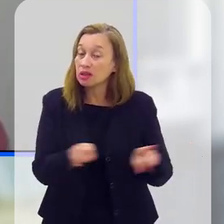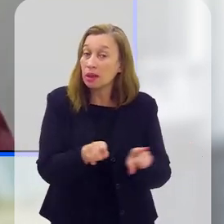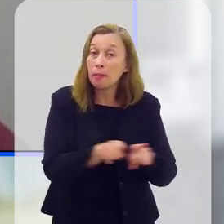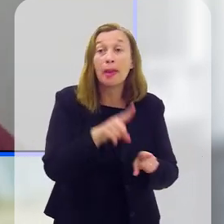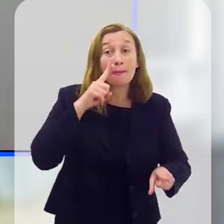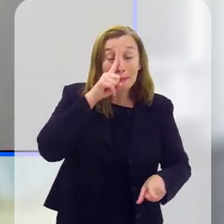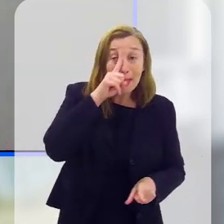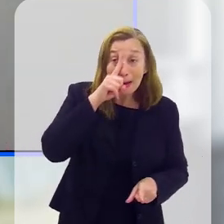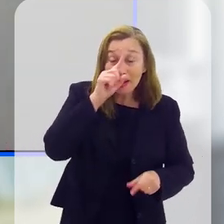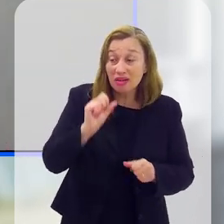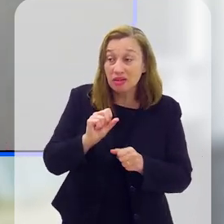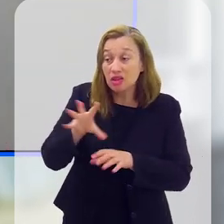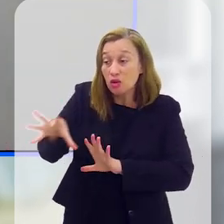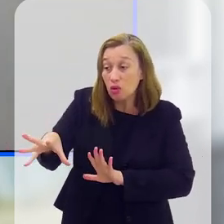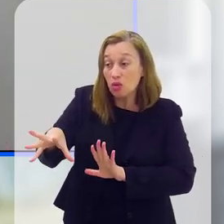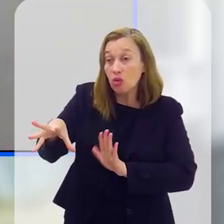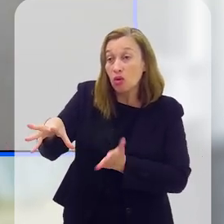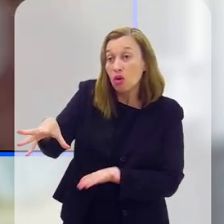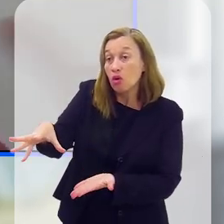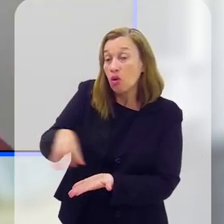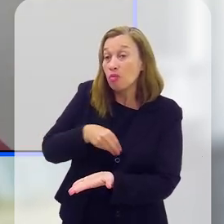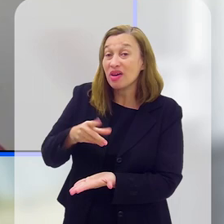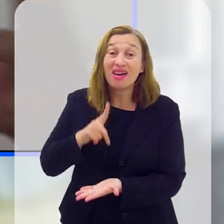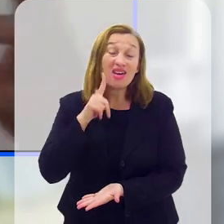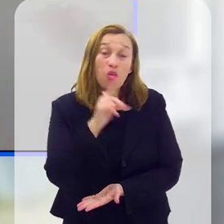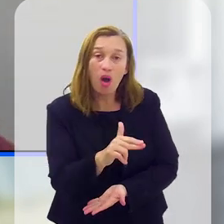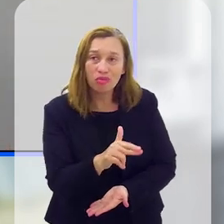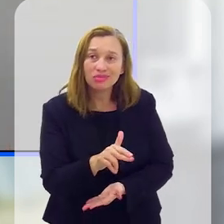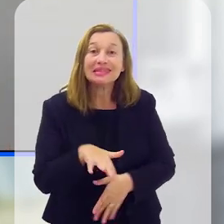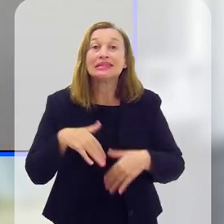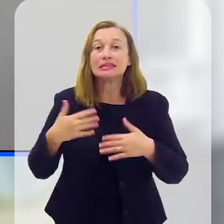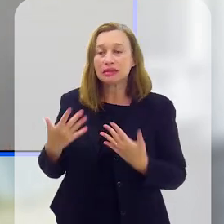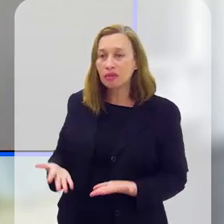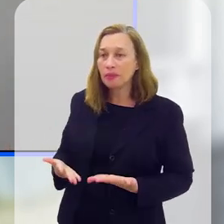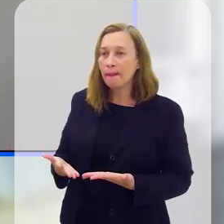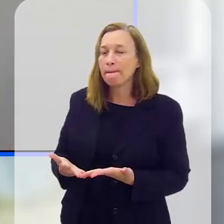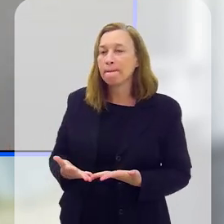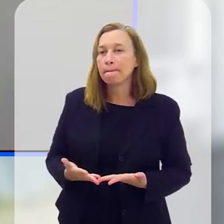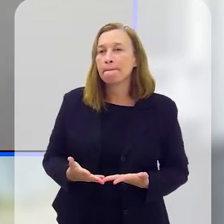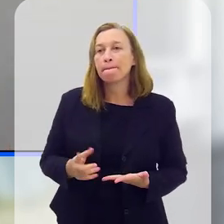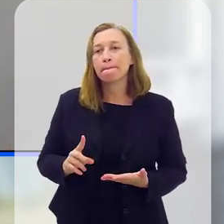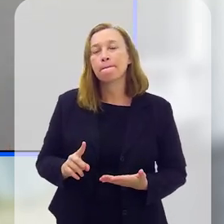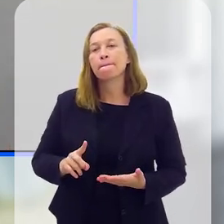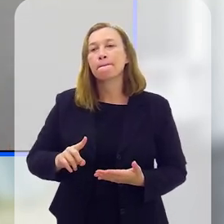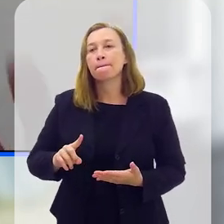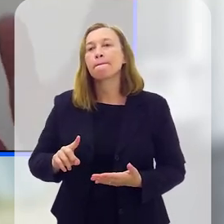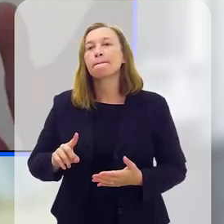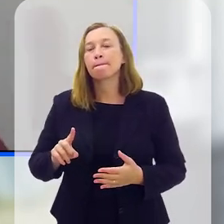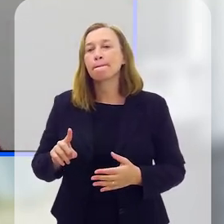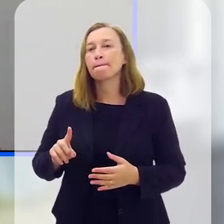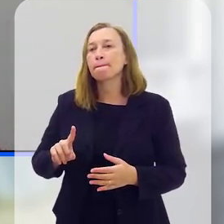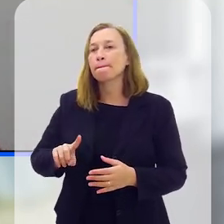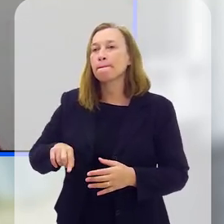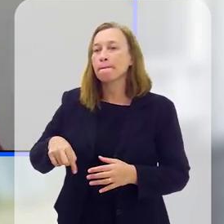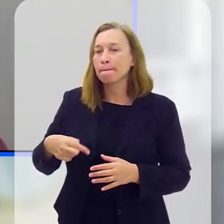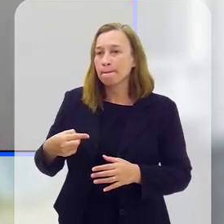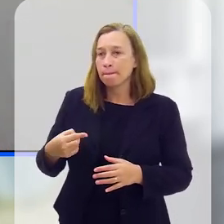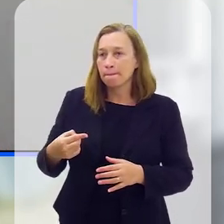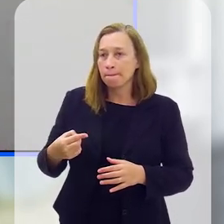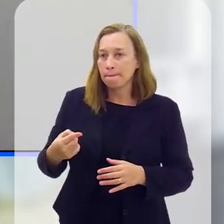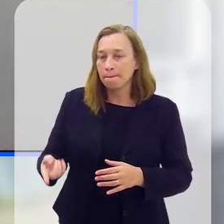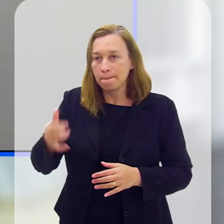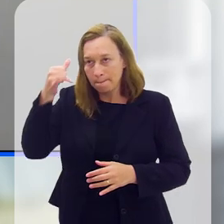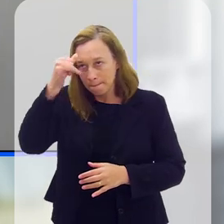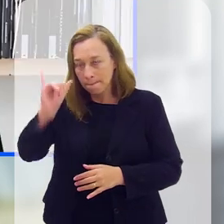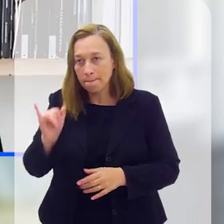também entra em risco durante uma parte ou um período do seu processo de vida, portanto, pós-venção é